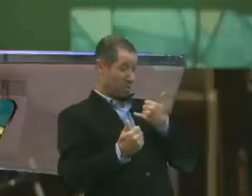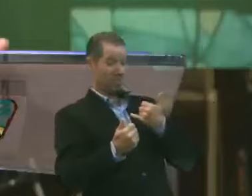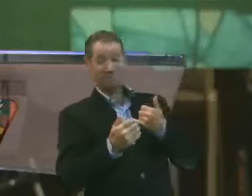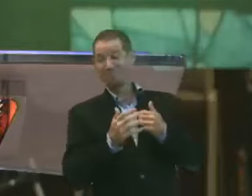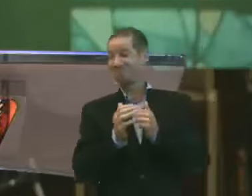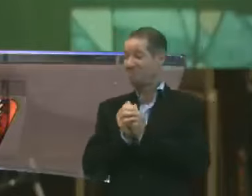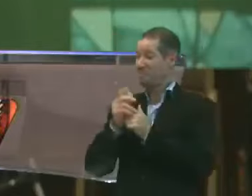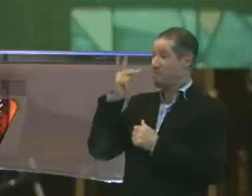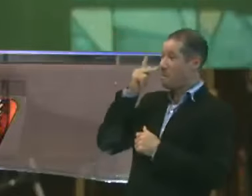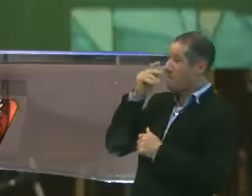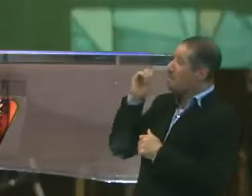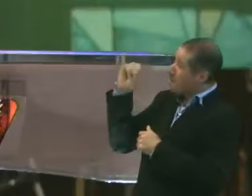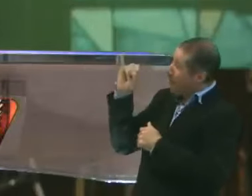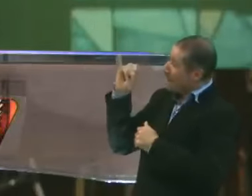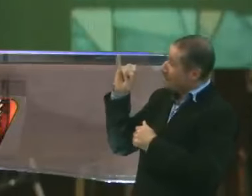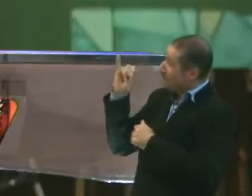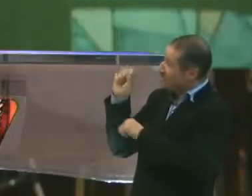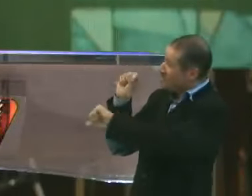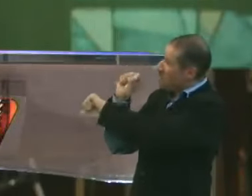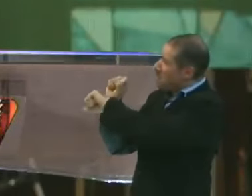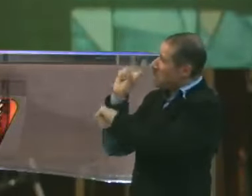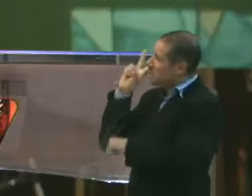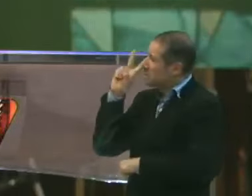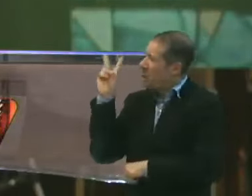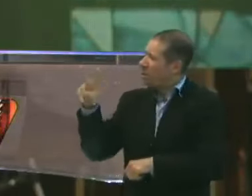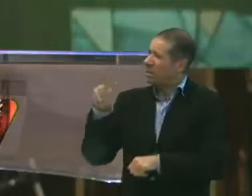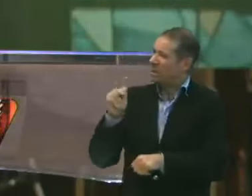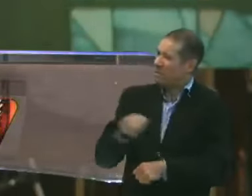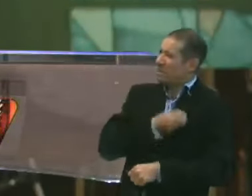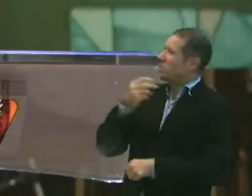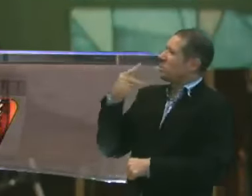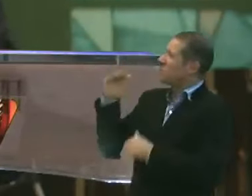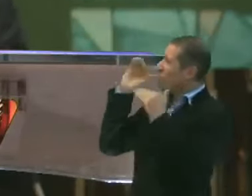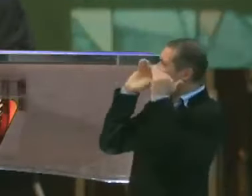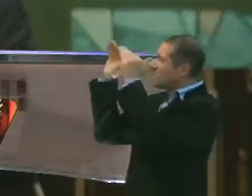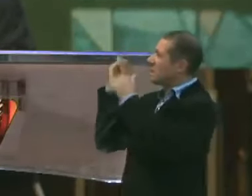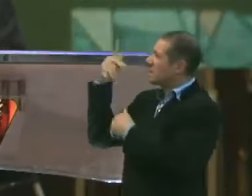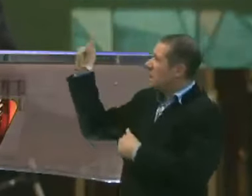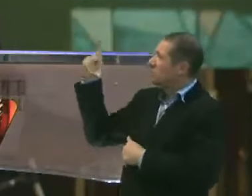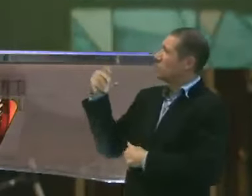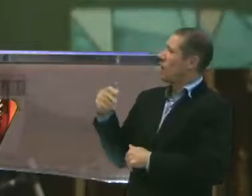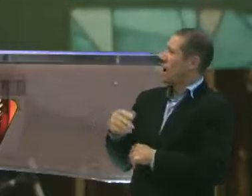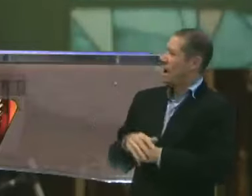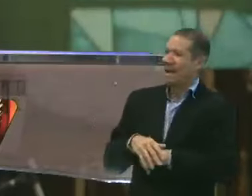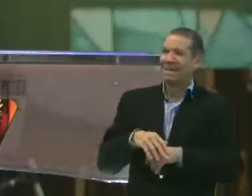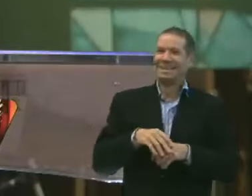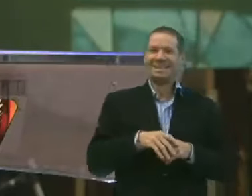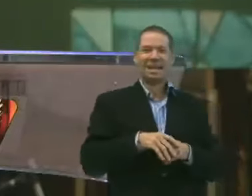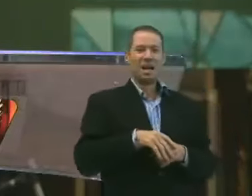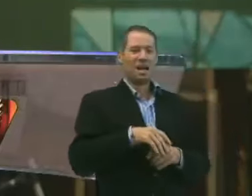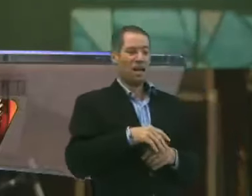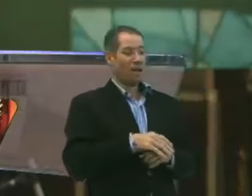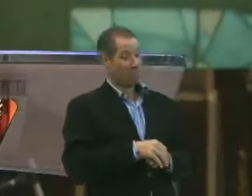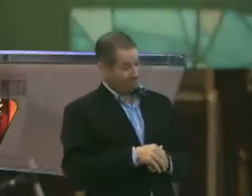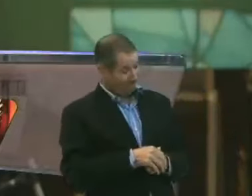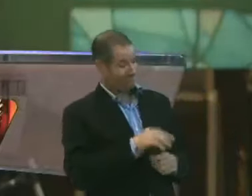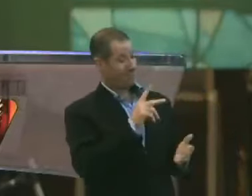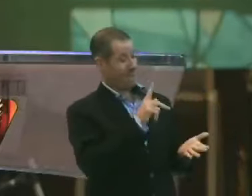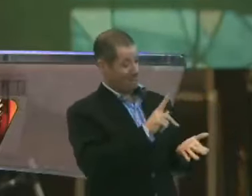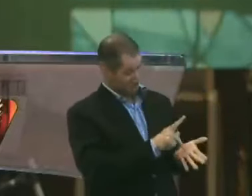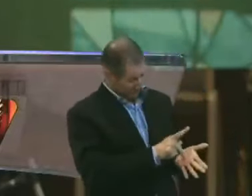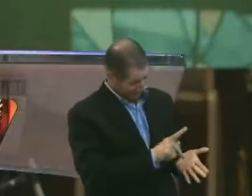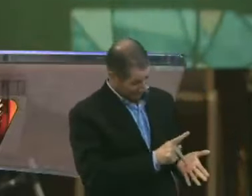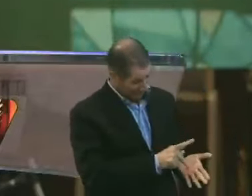Pai, para de ficar olhando a vida dos outros, né? Se concentra no teu almoço. E eu falei, é verdade.